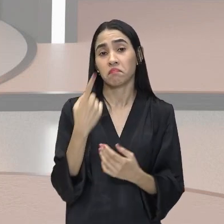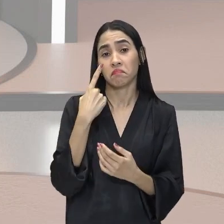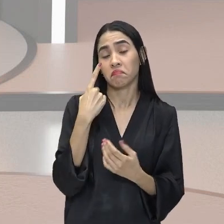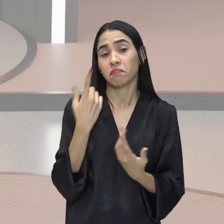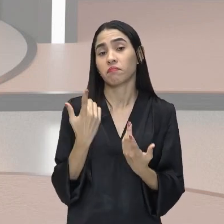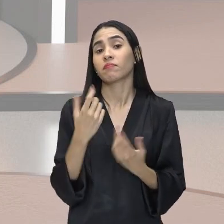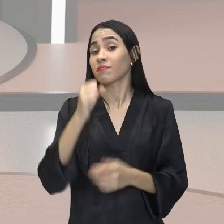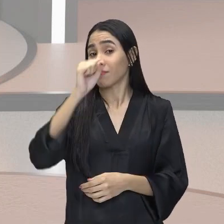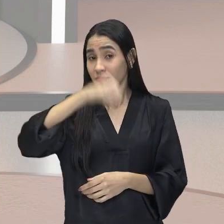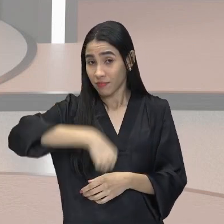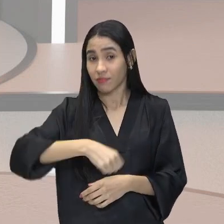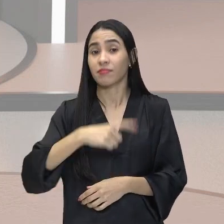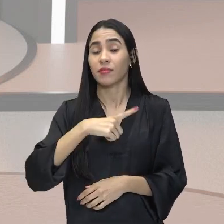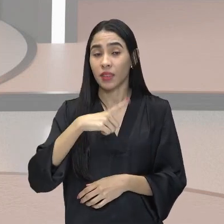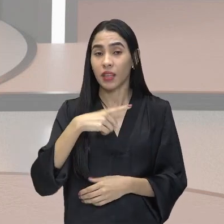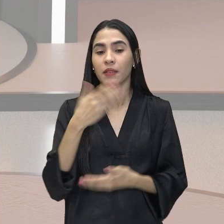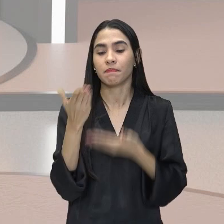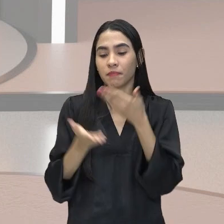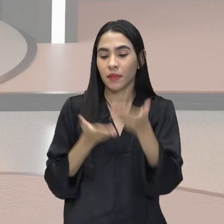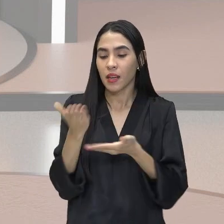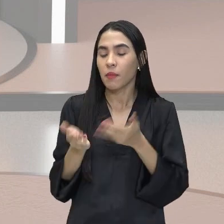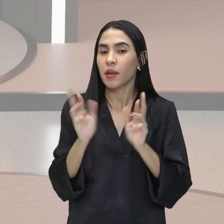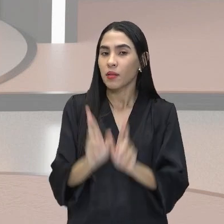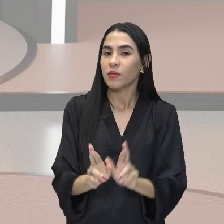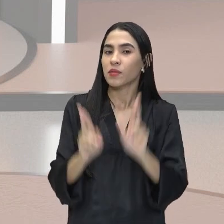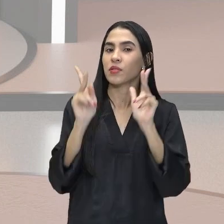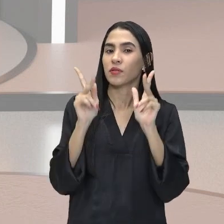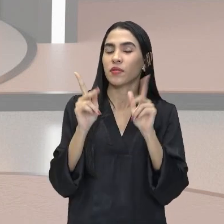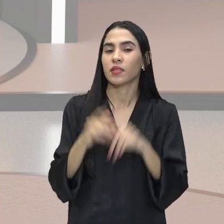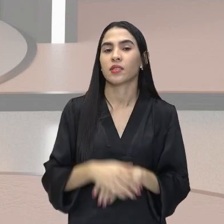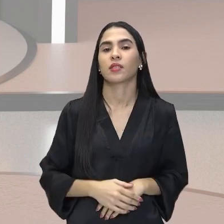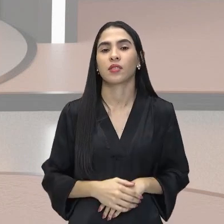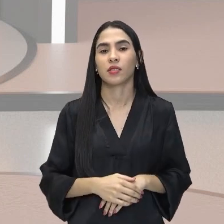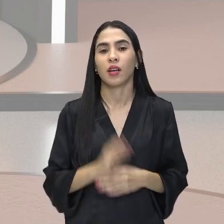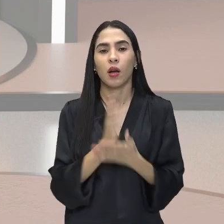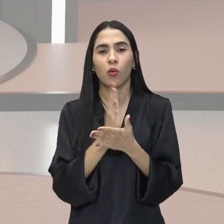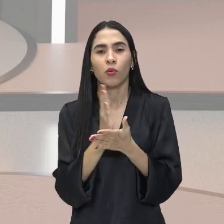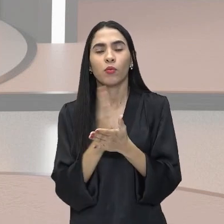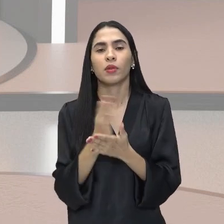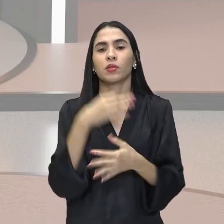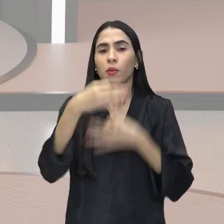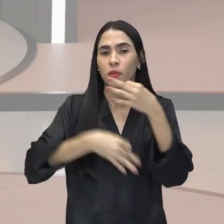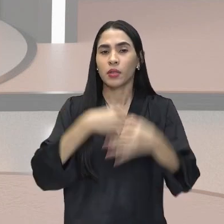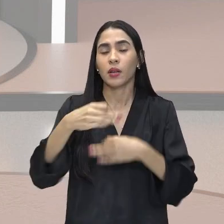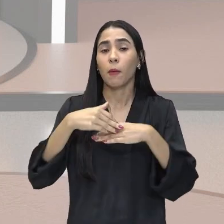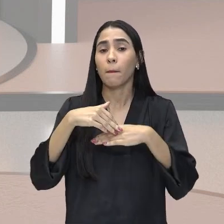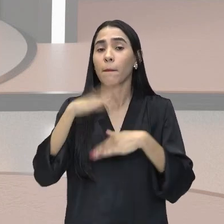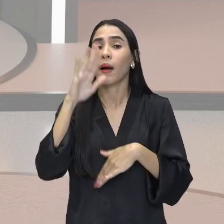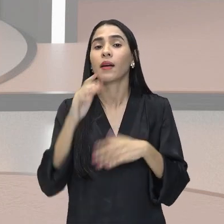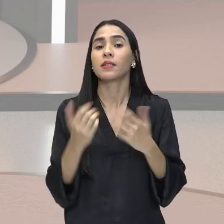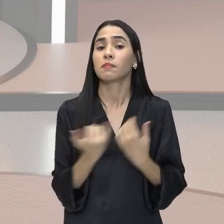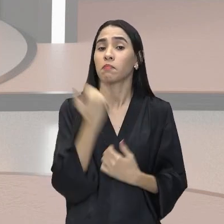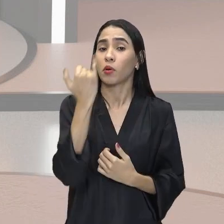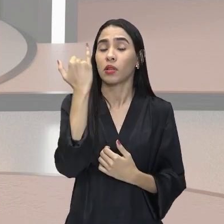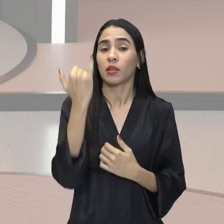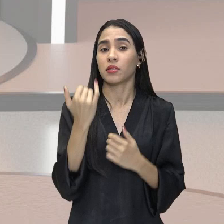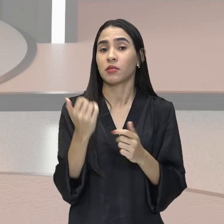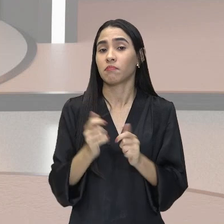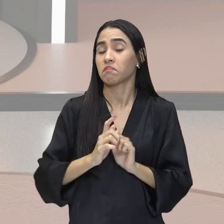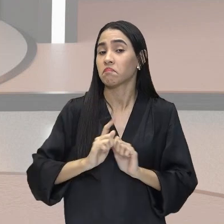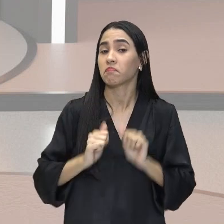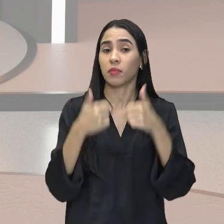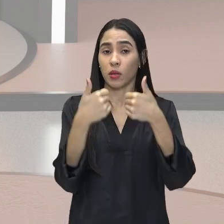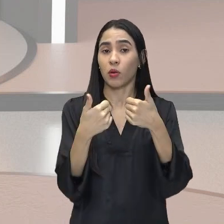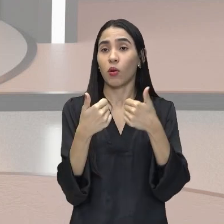se existe um tratamento diferenciado ou algumas questões que são mais favoráveis, são melhores